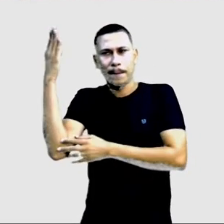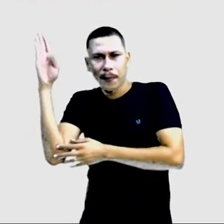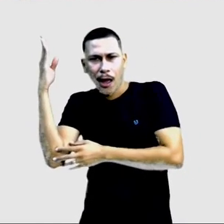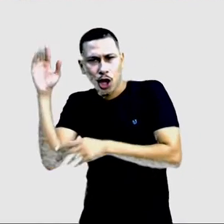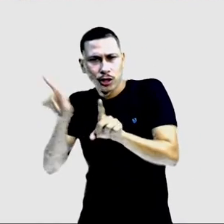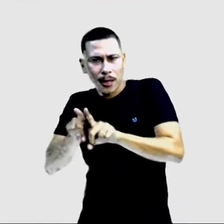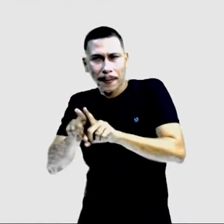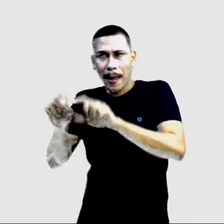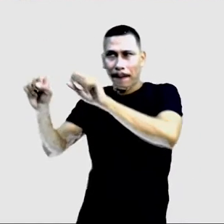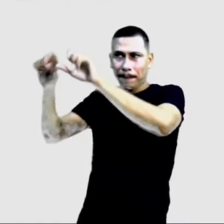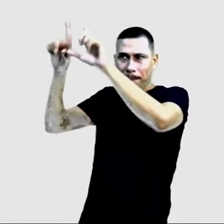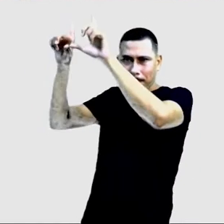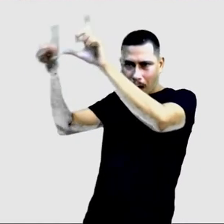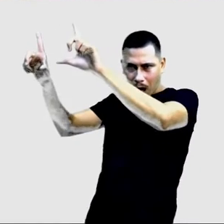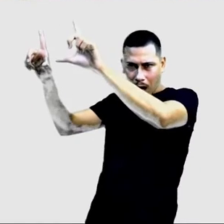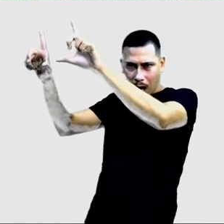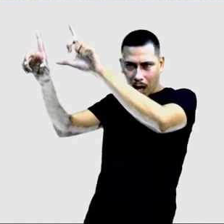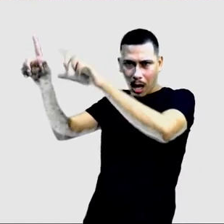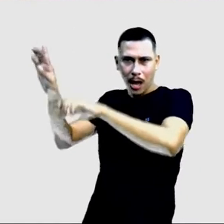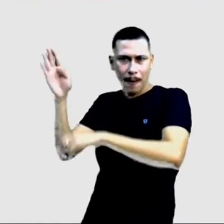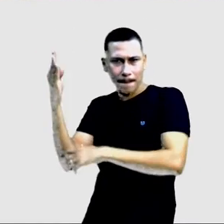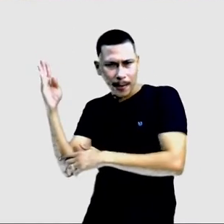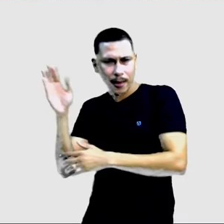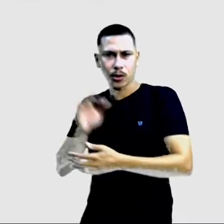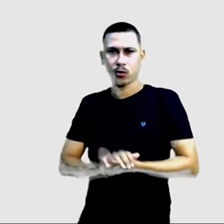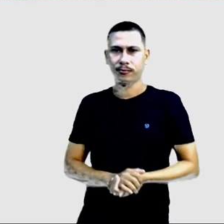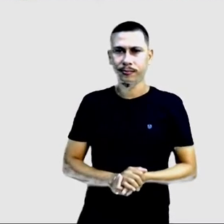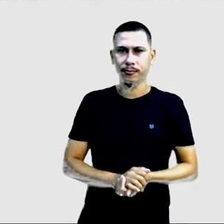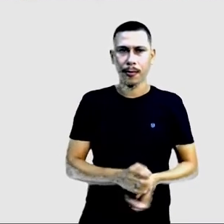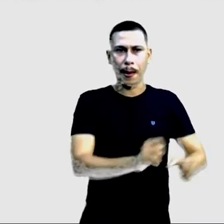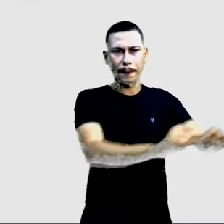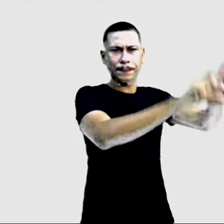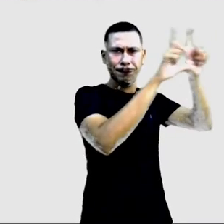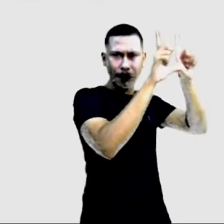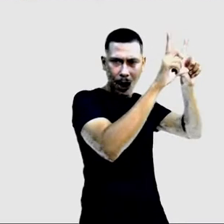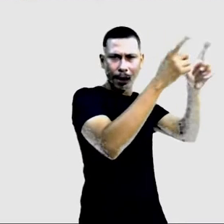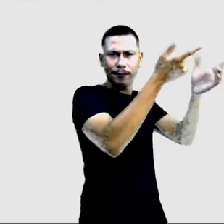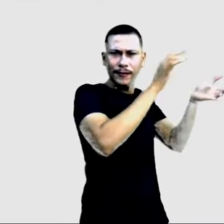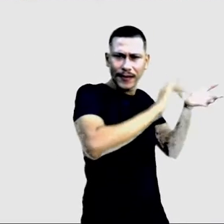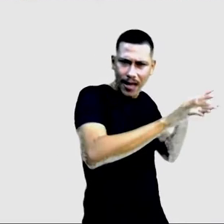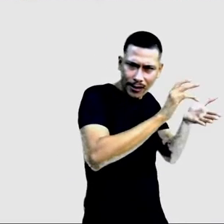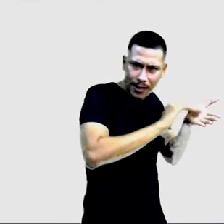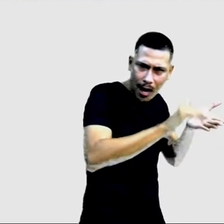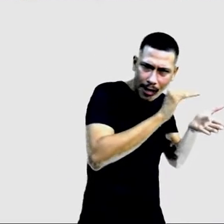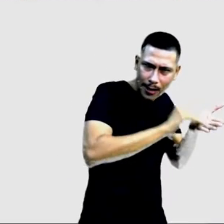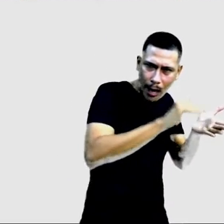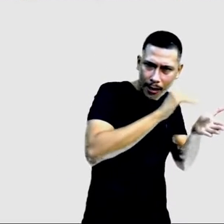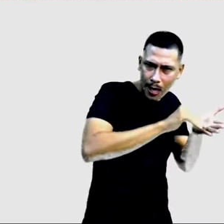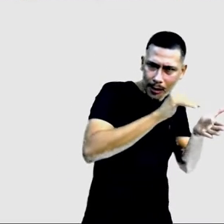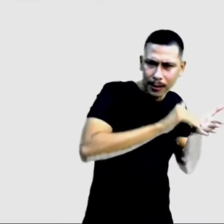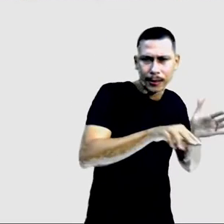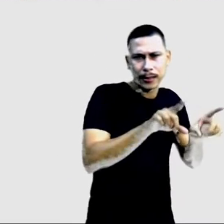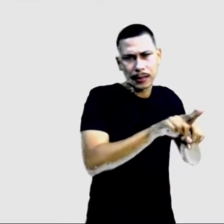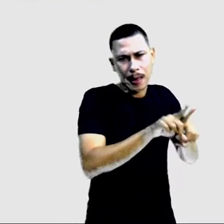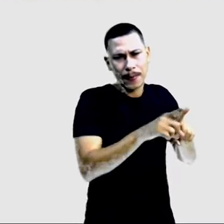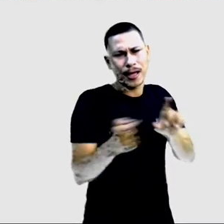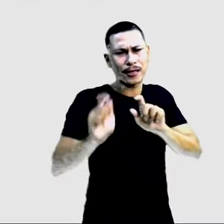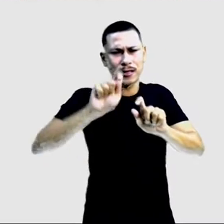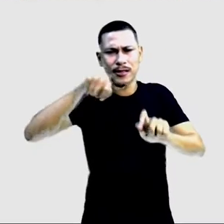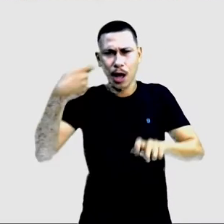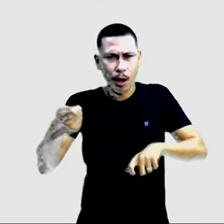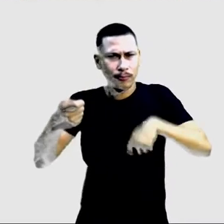que tem a imagem, não é isso? E secretaria, tem lá, que é secretaria. Então, são símbolos que